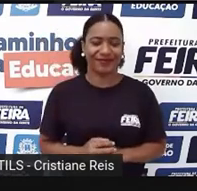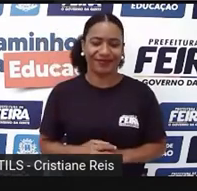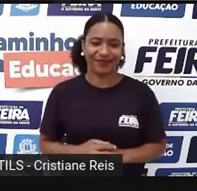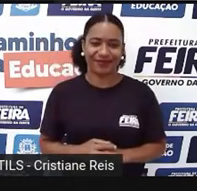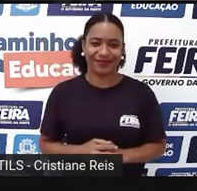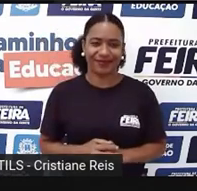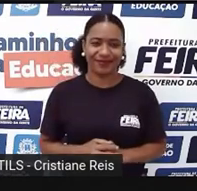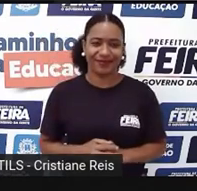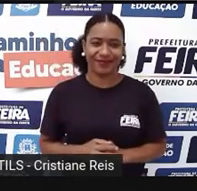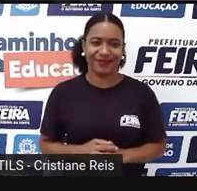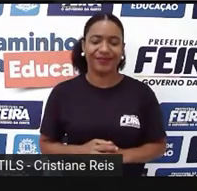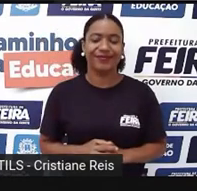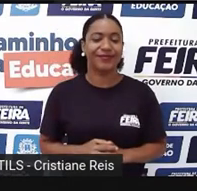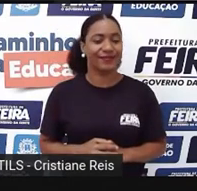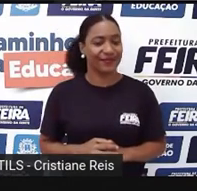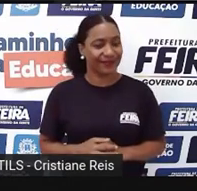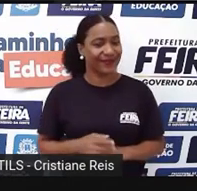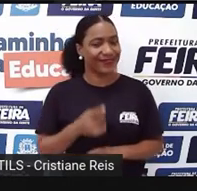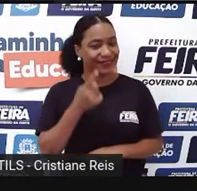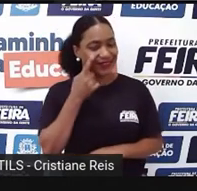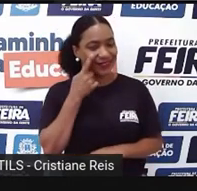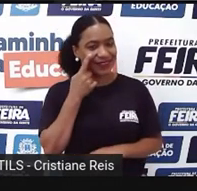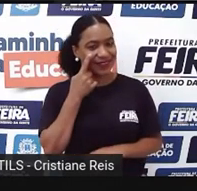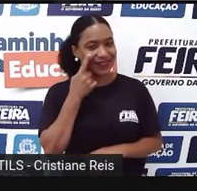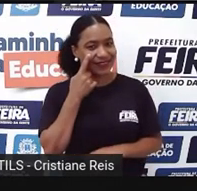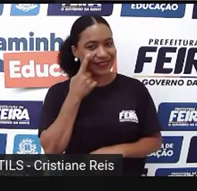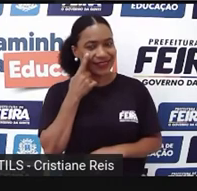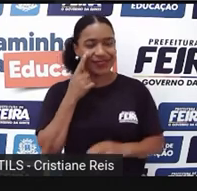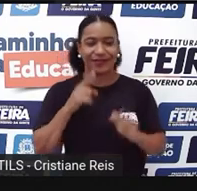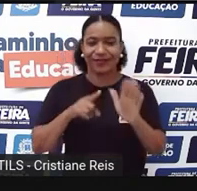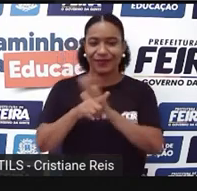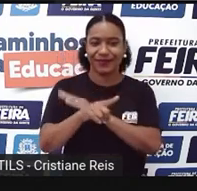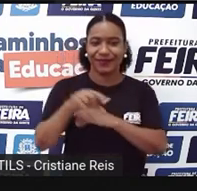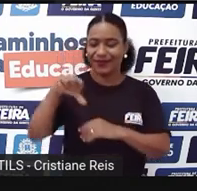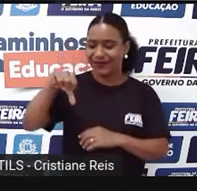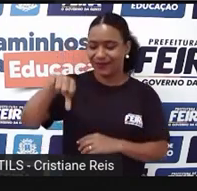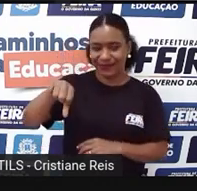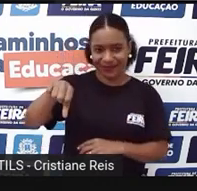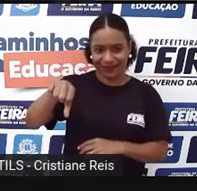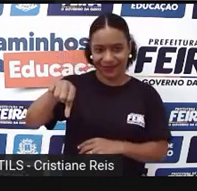Let's go Number 9